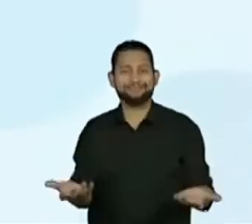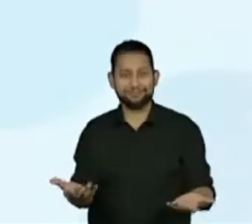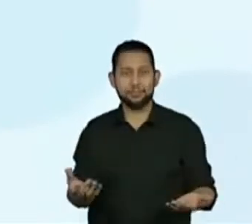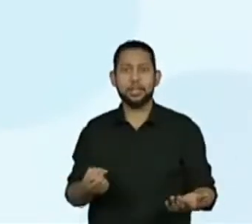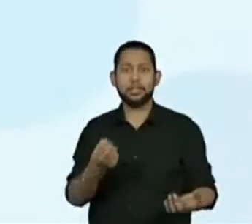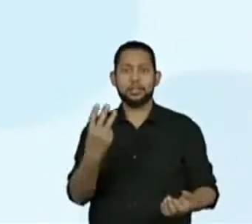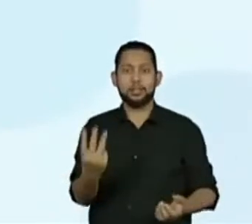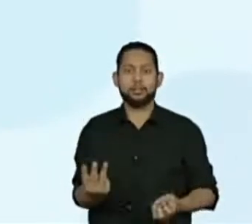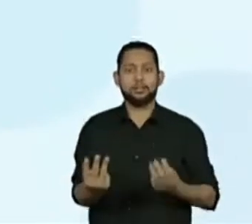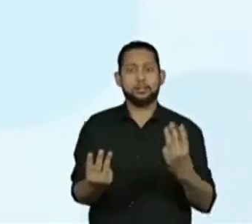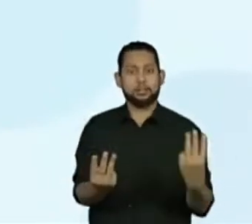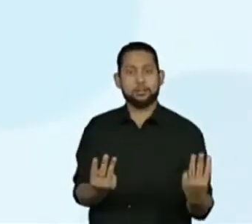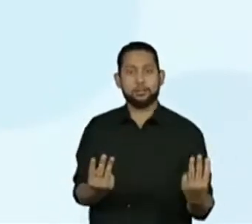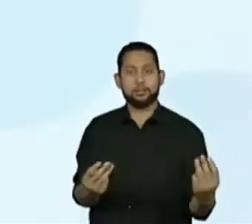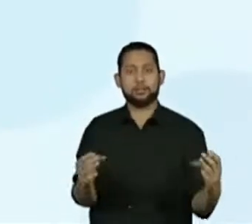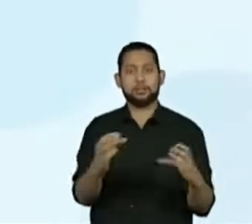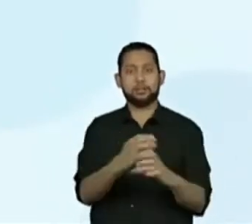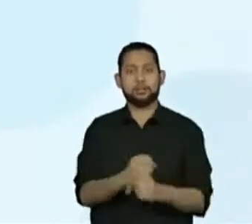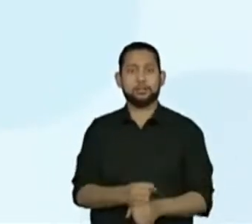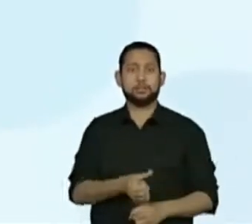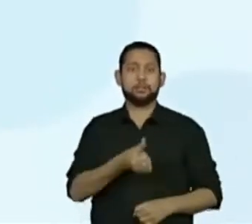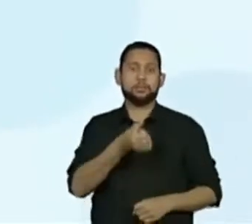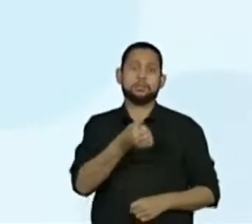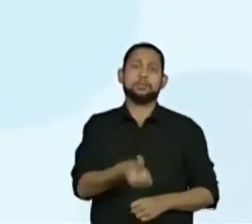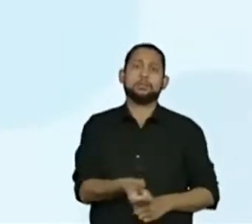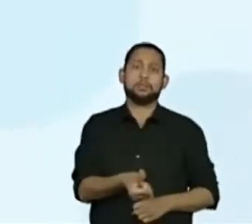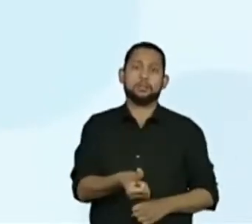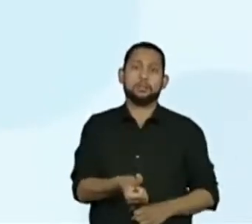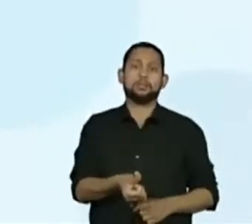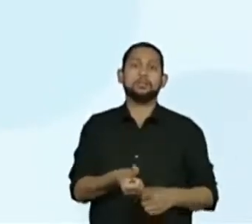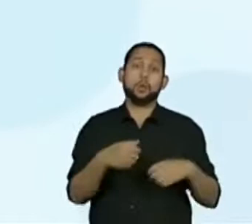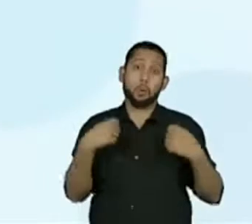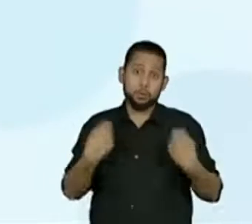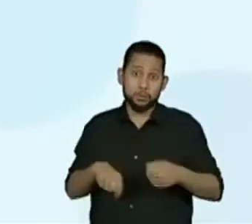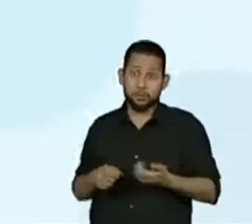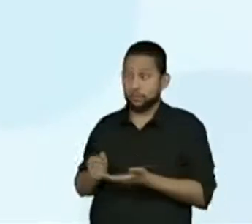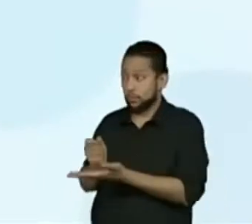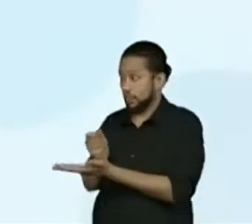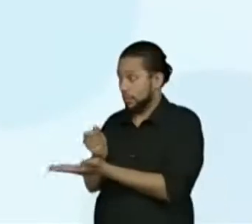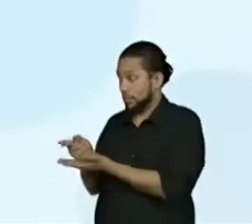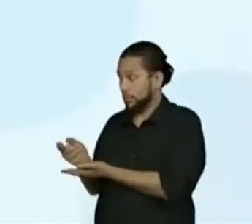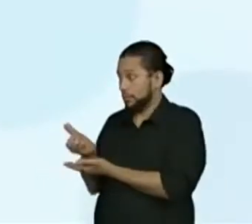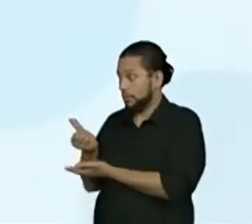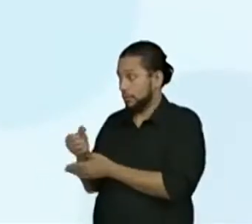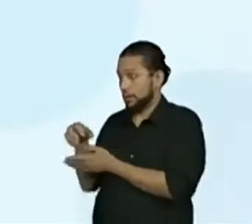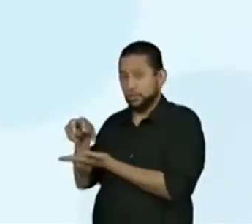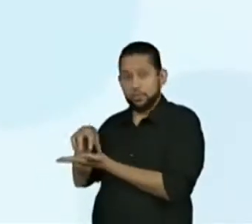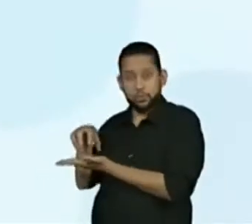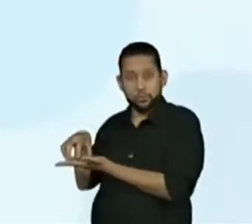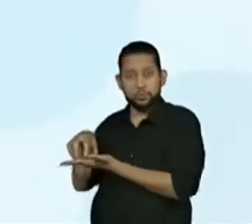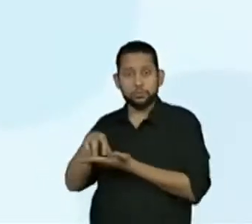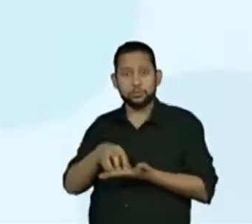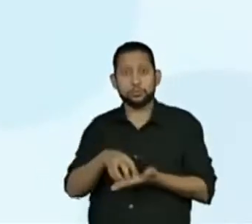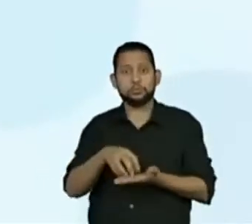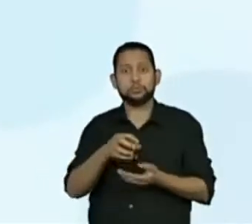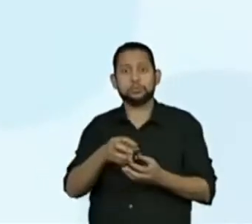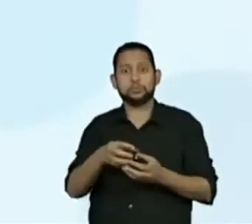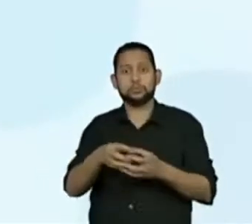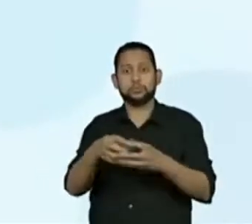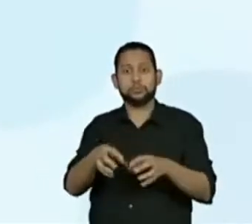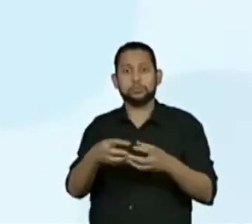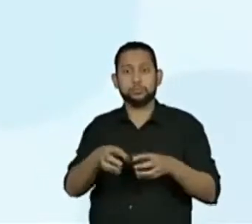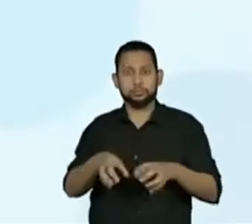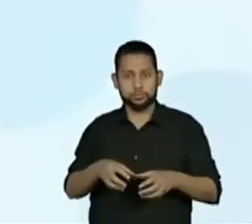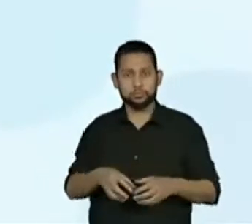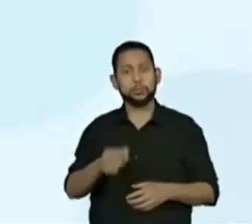ovos. Então, em 2 receitas, eu vou utilizar 6 ovos. E aí, eu posso fazer a